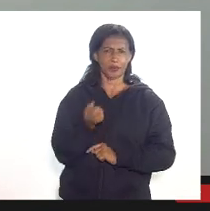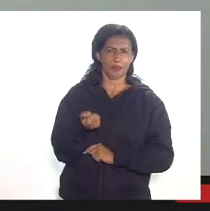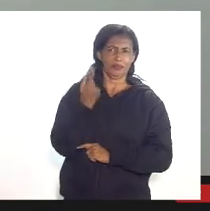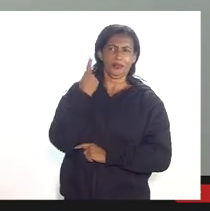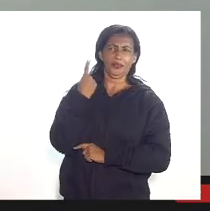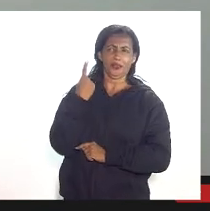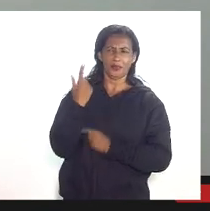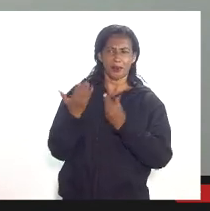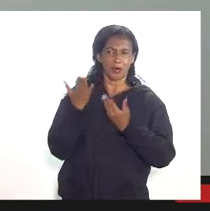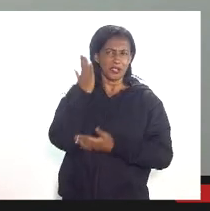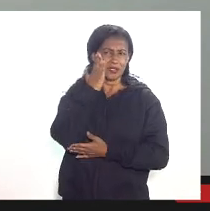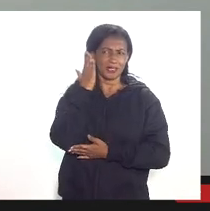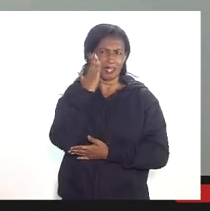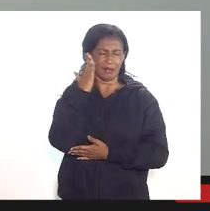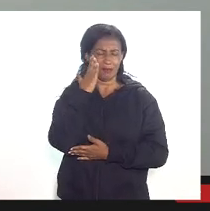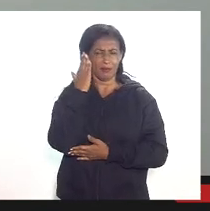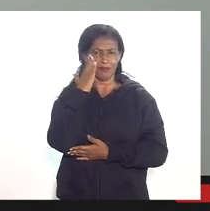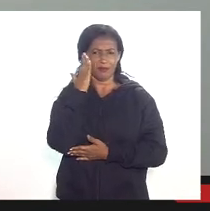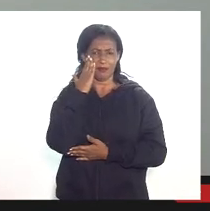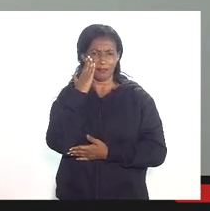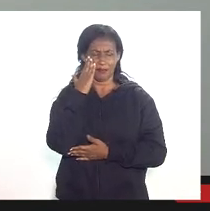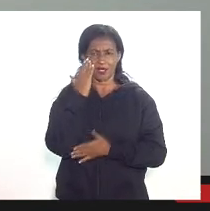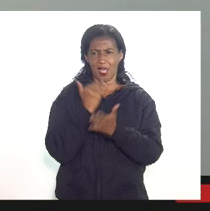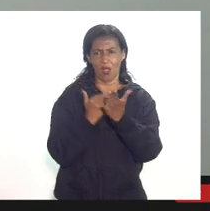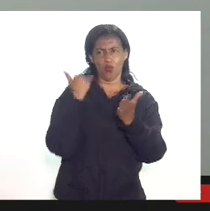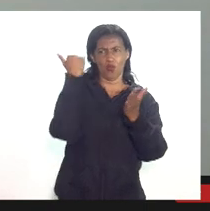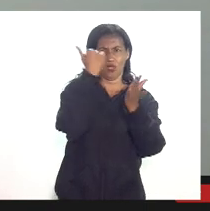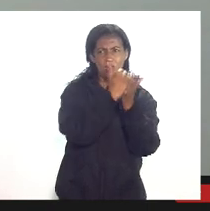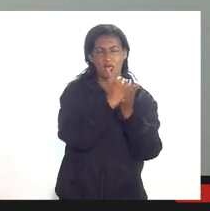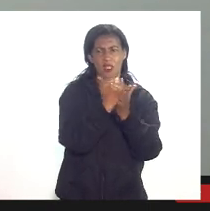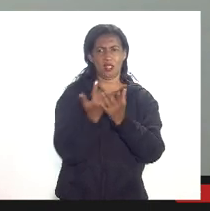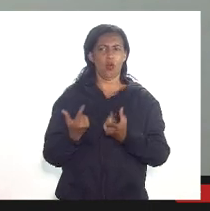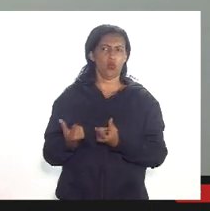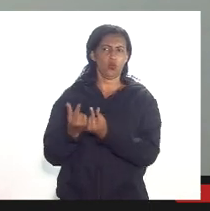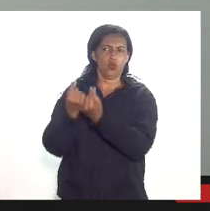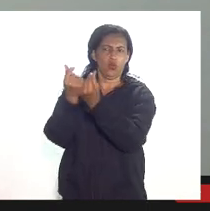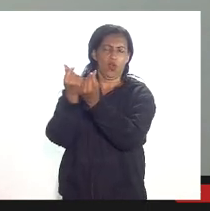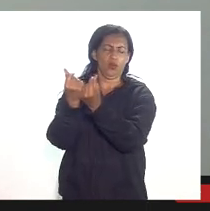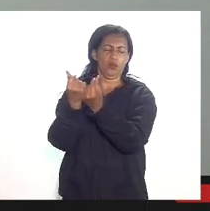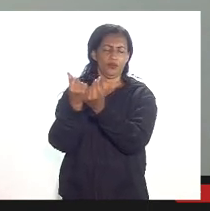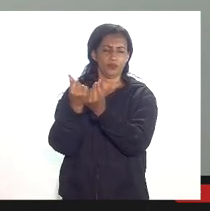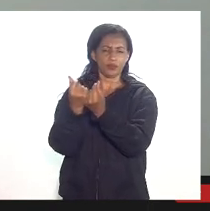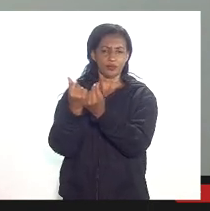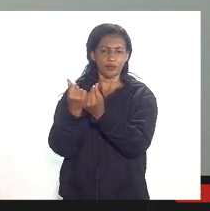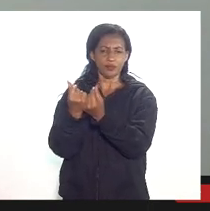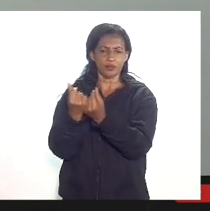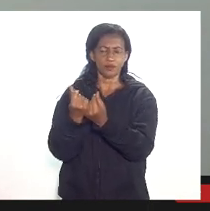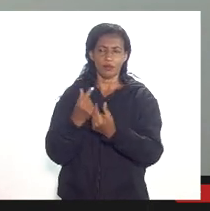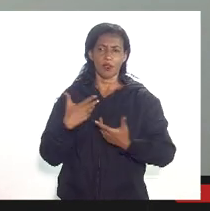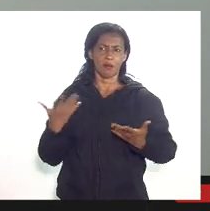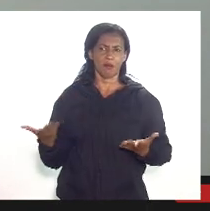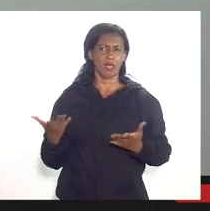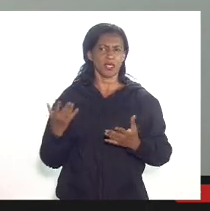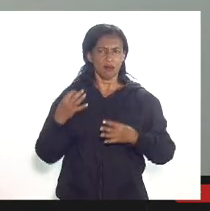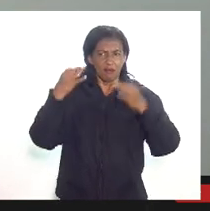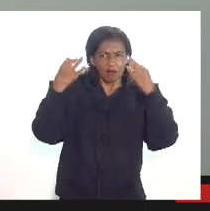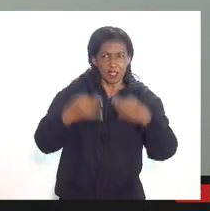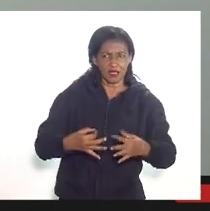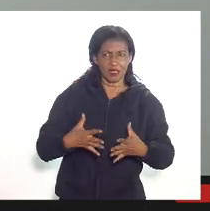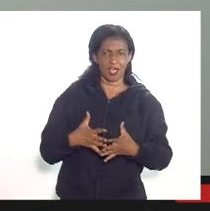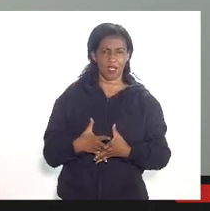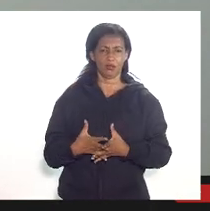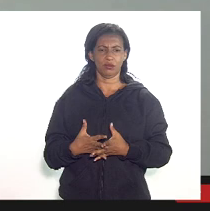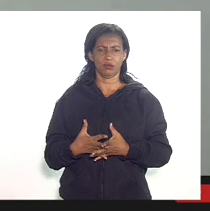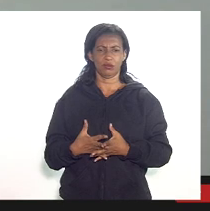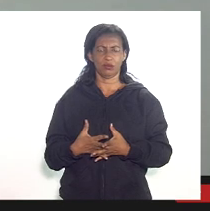nós sabemos que nos contratos de afrentamento também teve pelo menos as notícias de que teve superfaturamento deveriam ter sido expurgados mesmo mas é